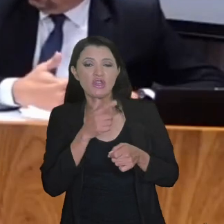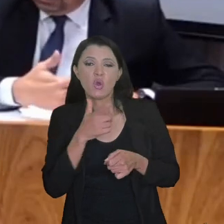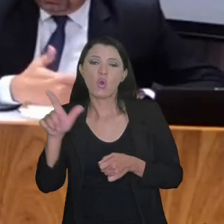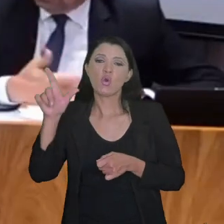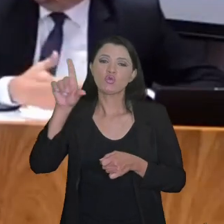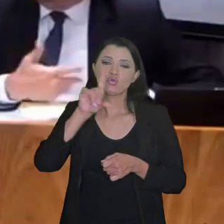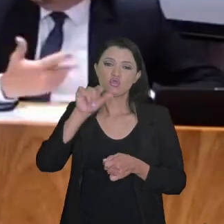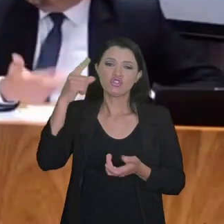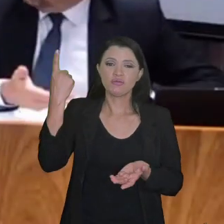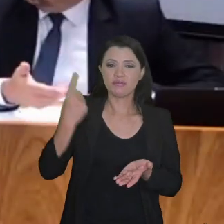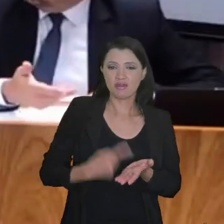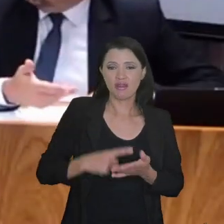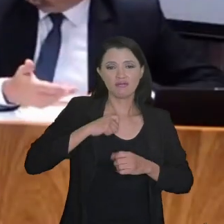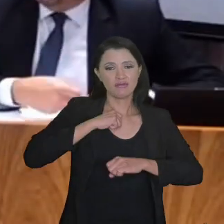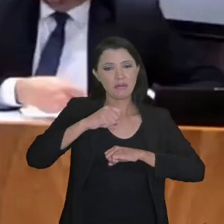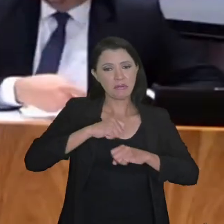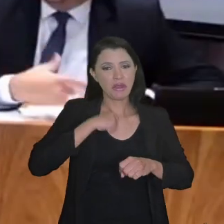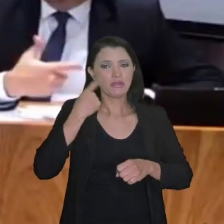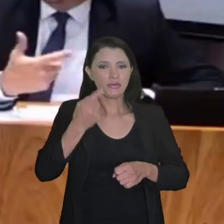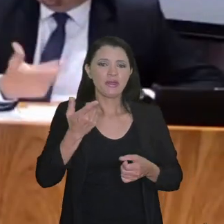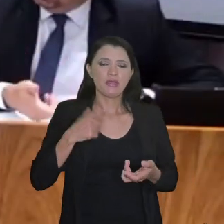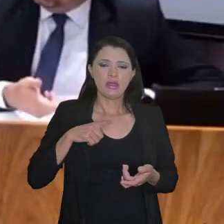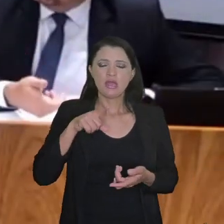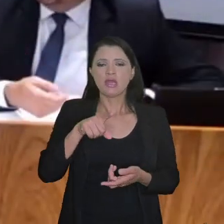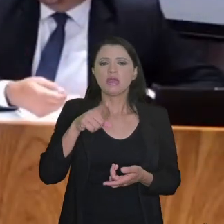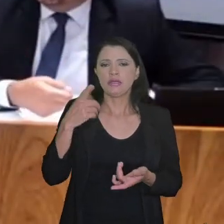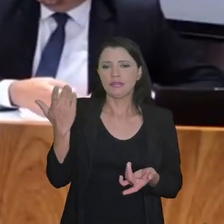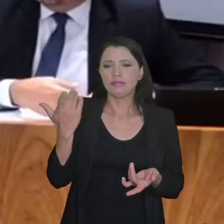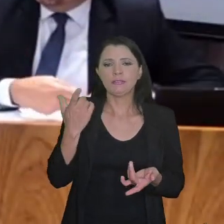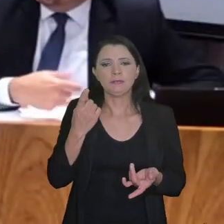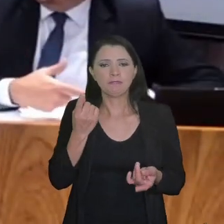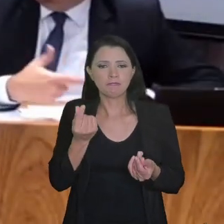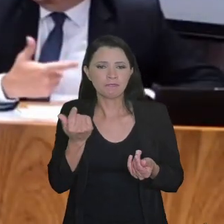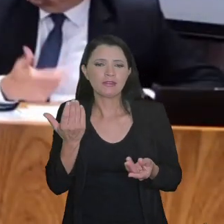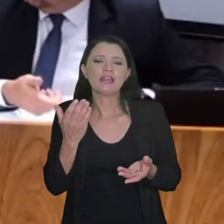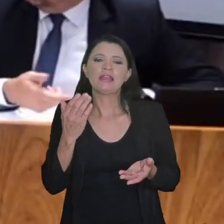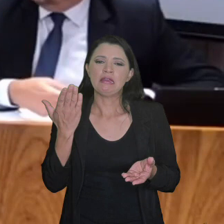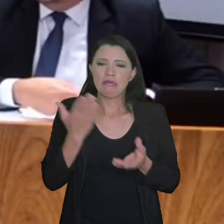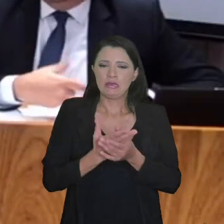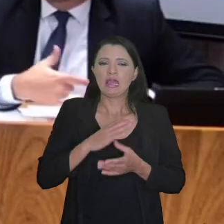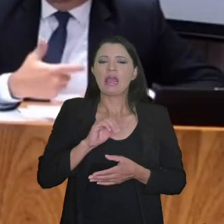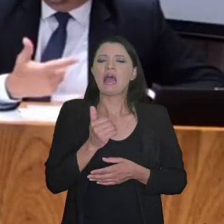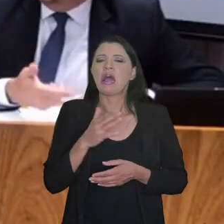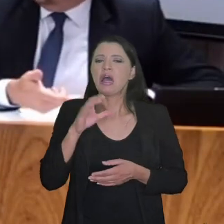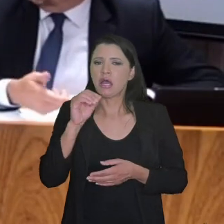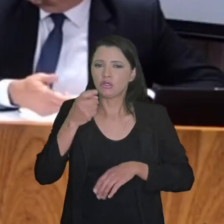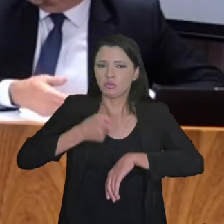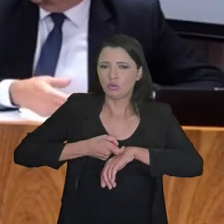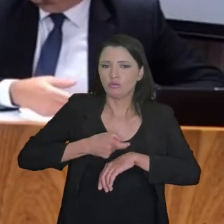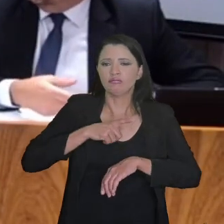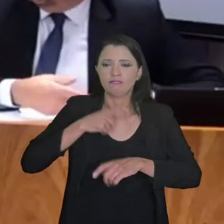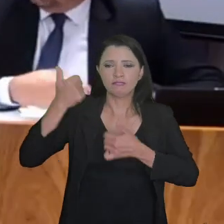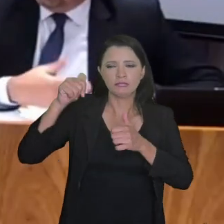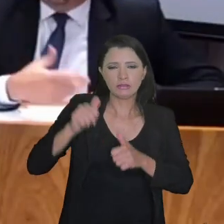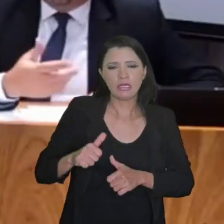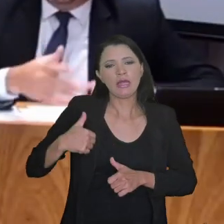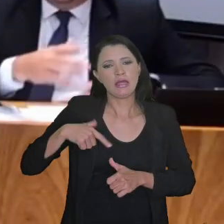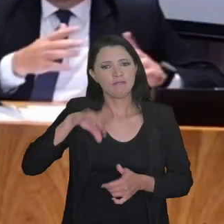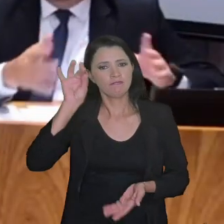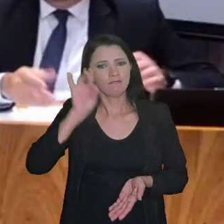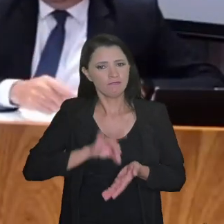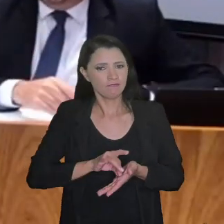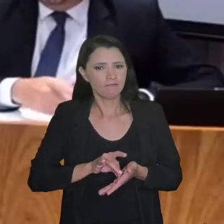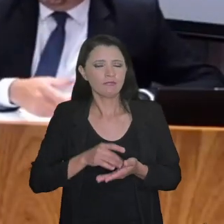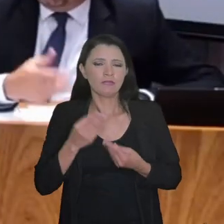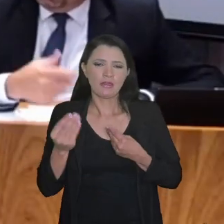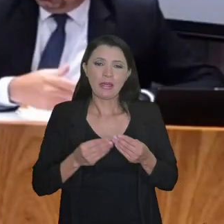a gente tenha que fazer outros debates conforme os casos concretos estejam sendo debatidos, estejam sendo analisados, para que a gente possa